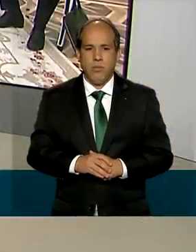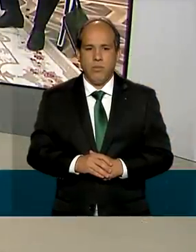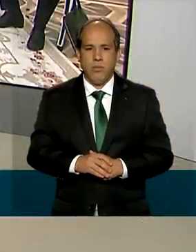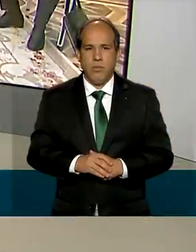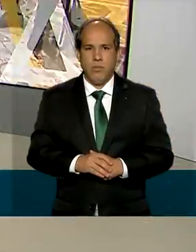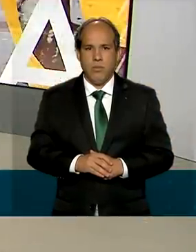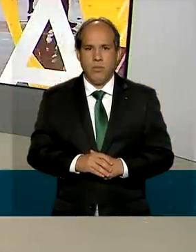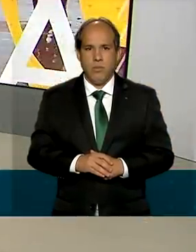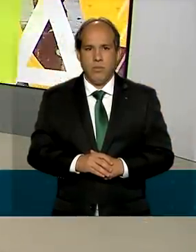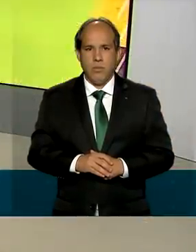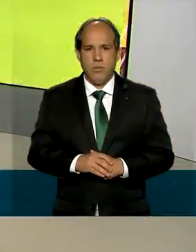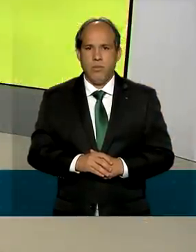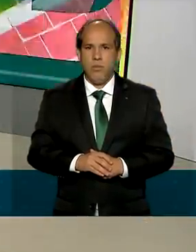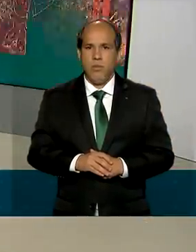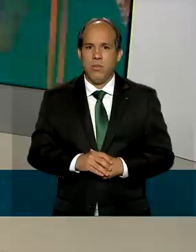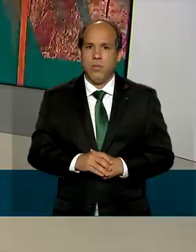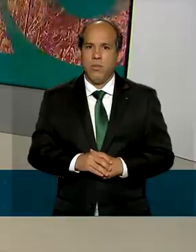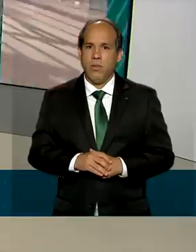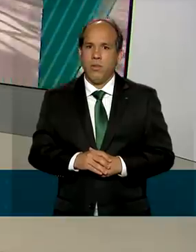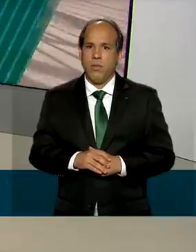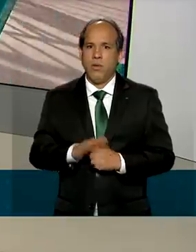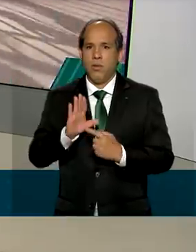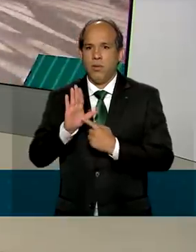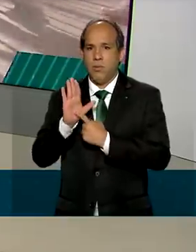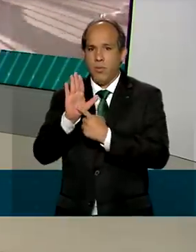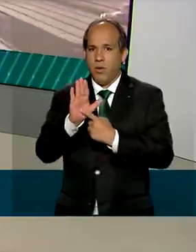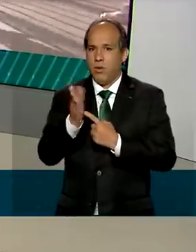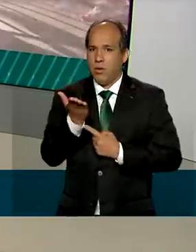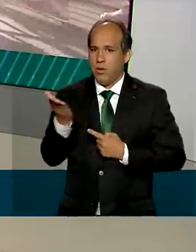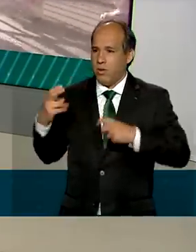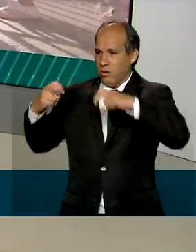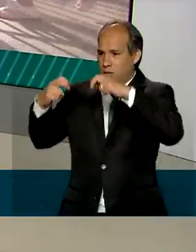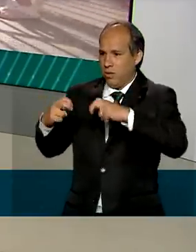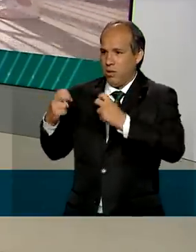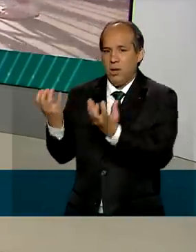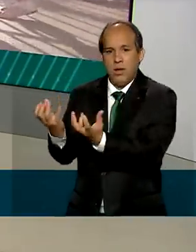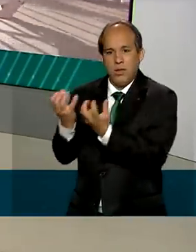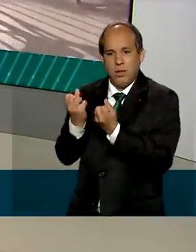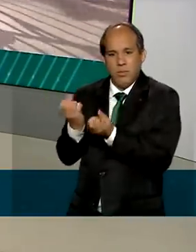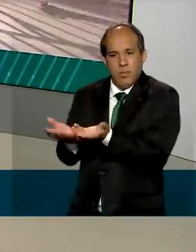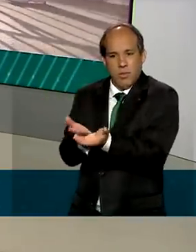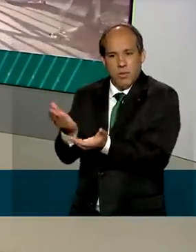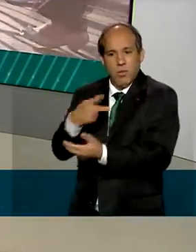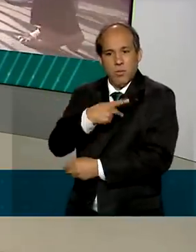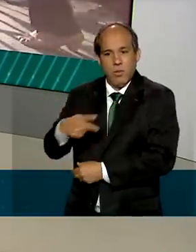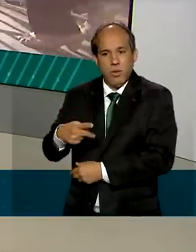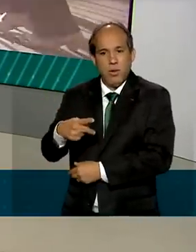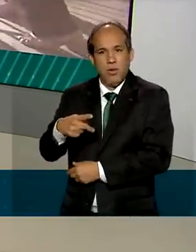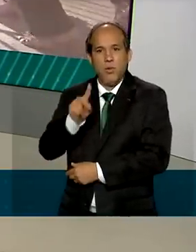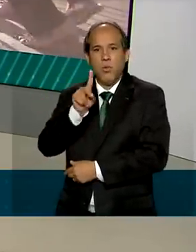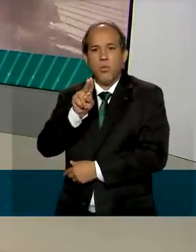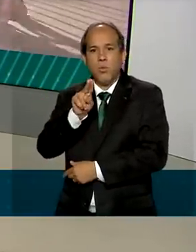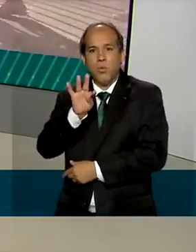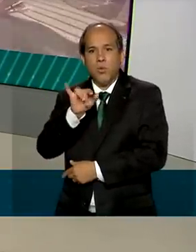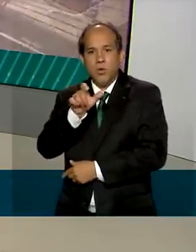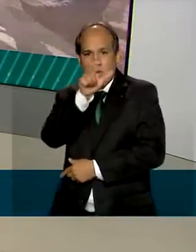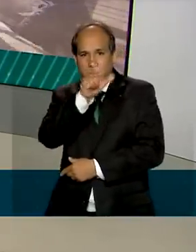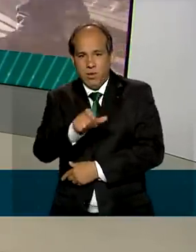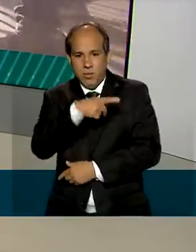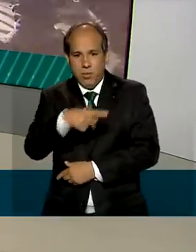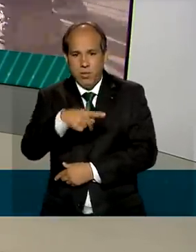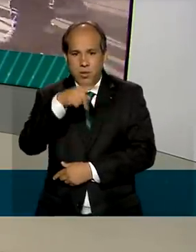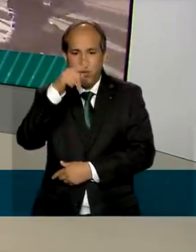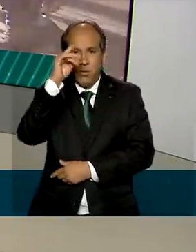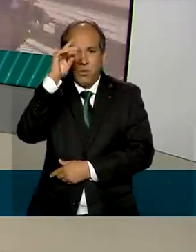Está aí, portanto, essa foi a recepção do presidente Vladimir Putin ao presidente Jair Bolsonaro nessa